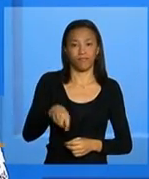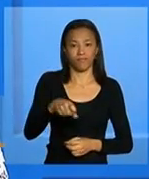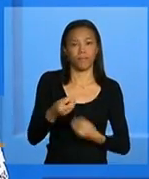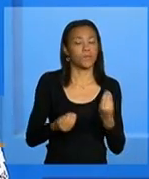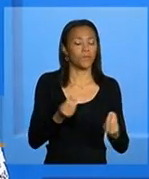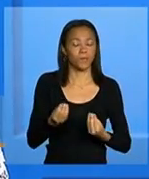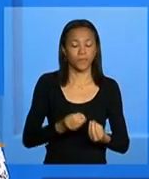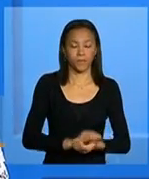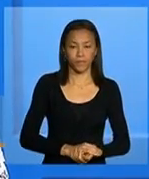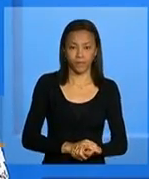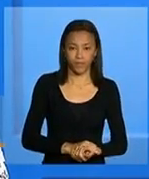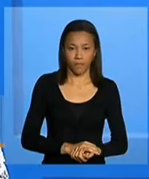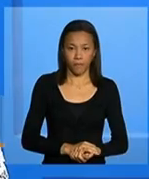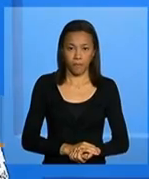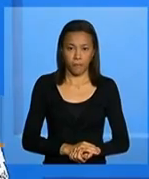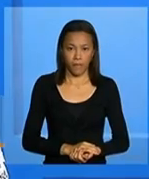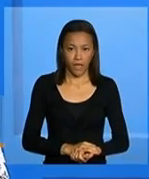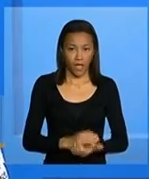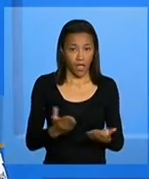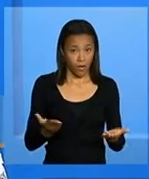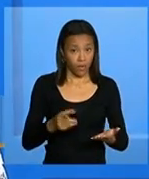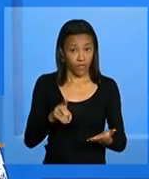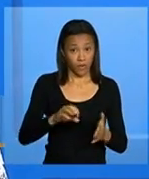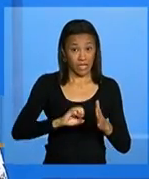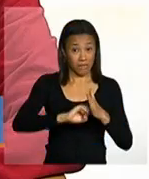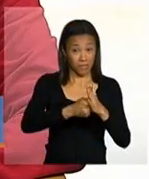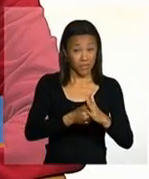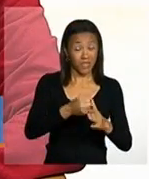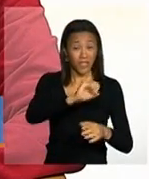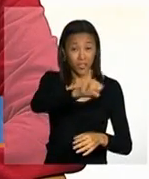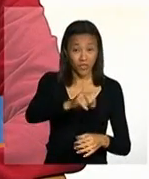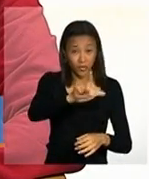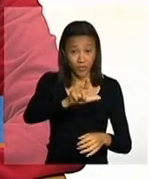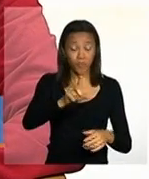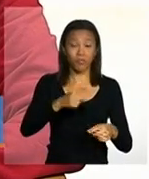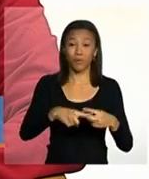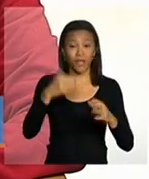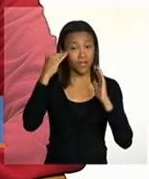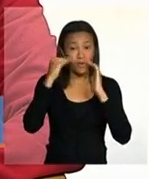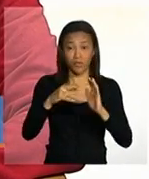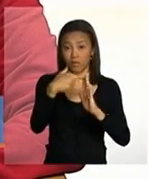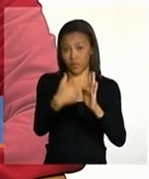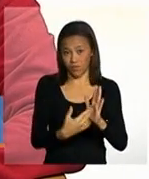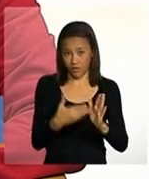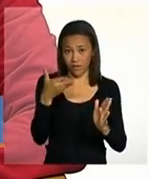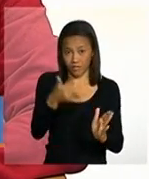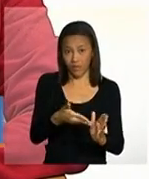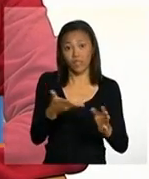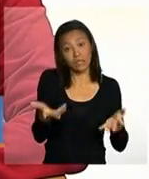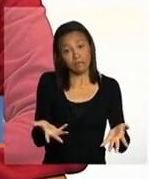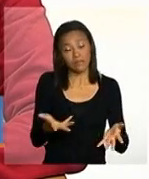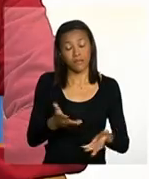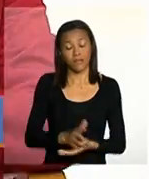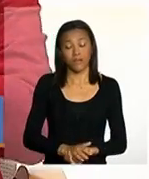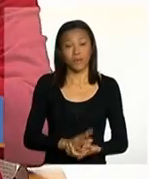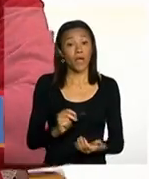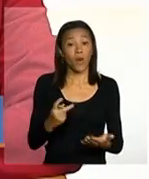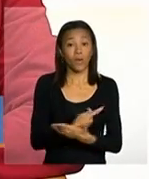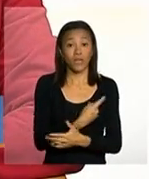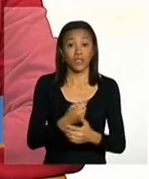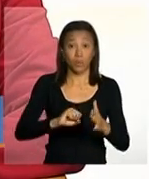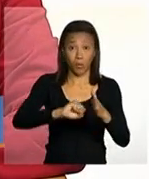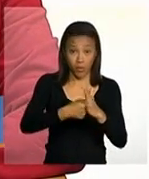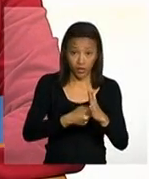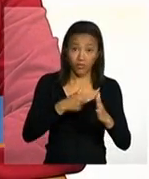aí no caso diz que elas estão bloqueadas desde julho por descumprimento de condicionalidades geralmente o bloqueio ele tem